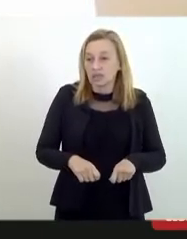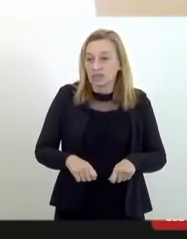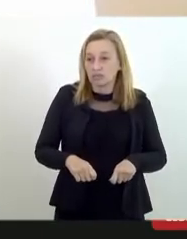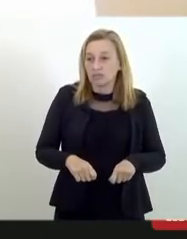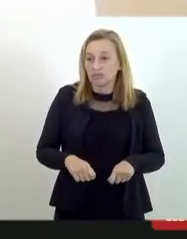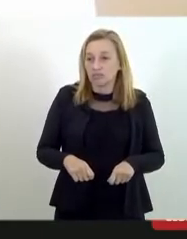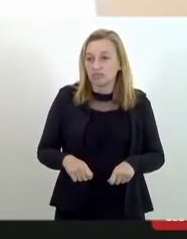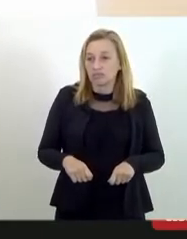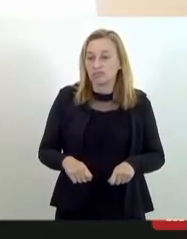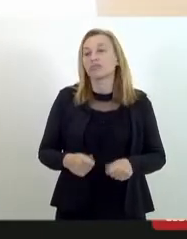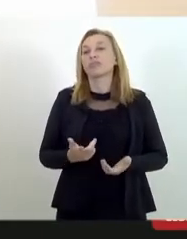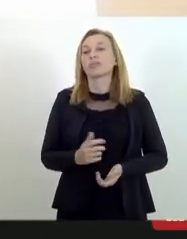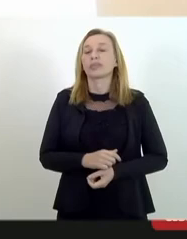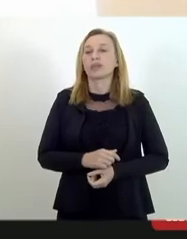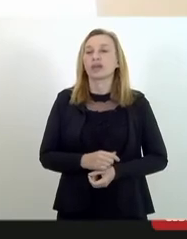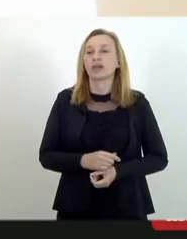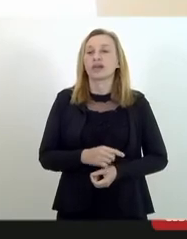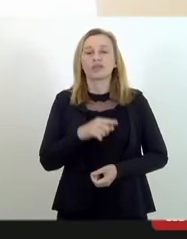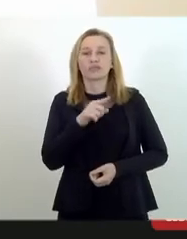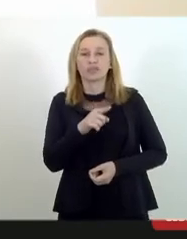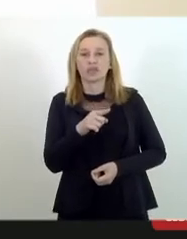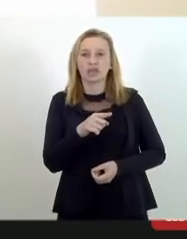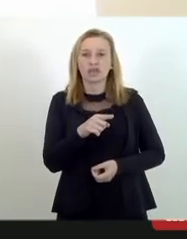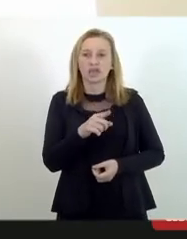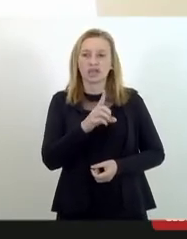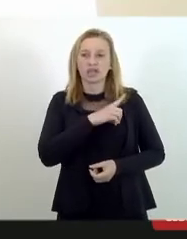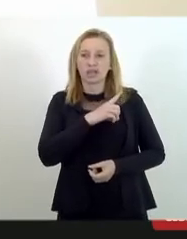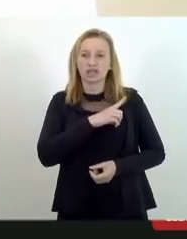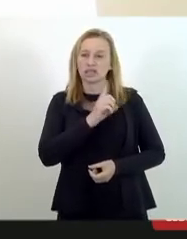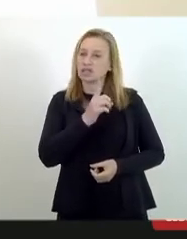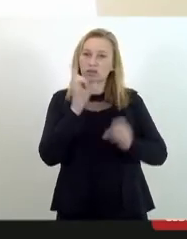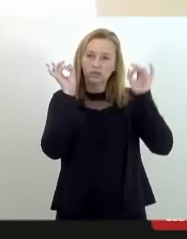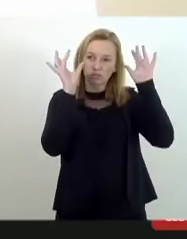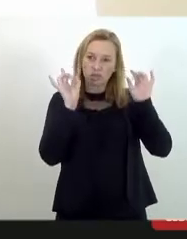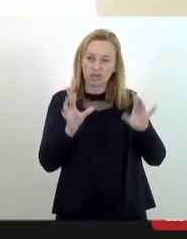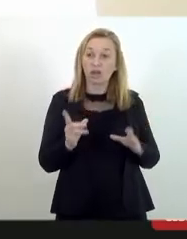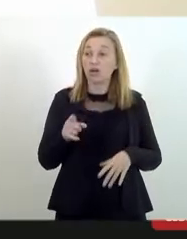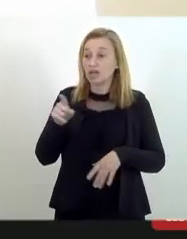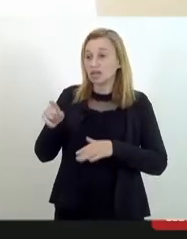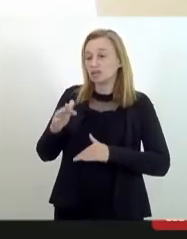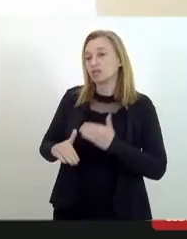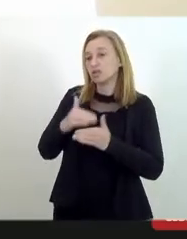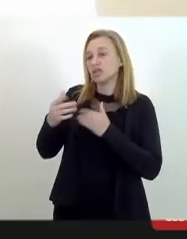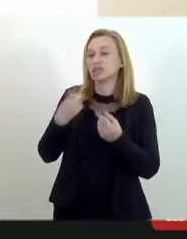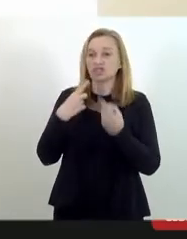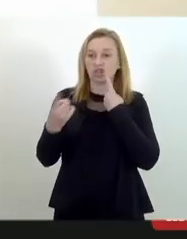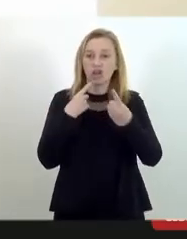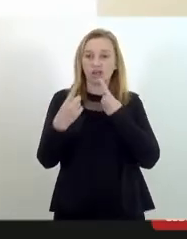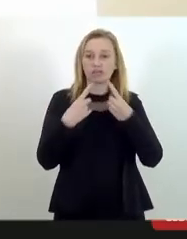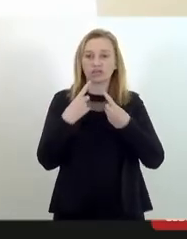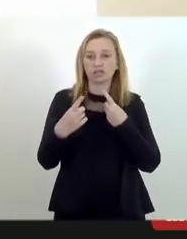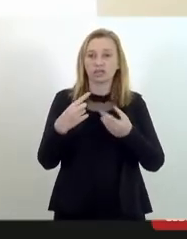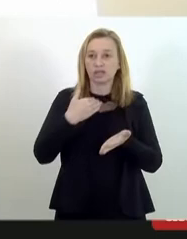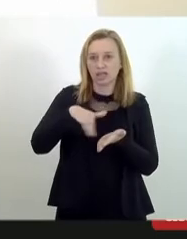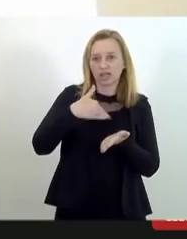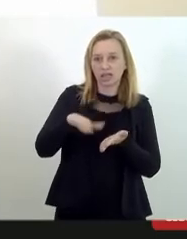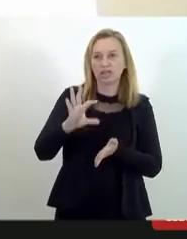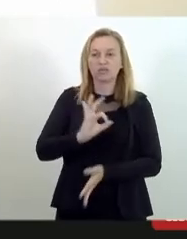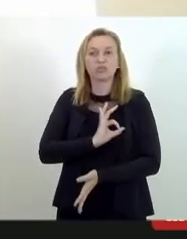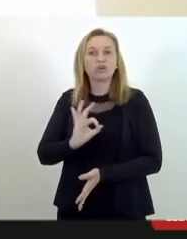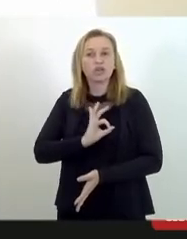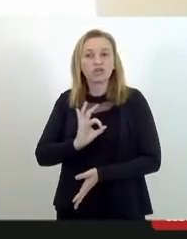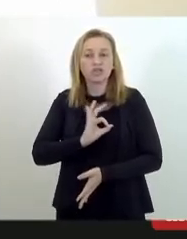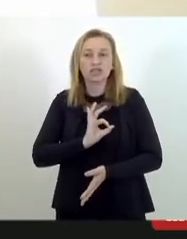distritais comuns, aquelas que não são especializadas. E esse processo no diálogo com a Secretaria de Polícia Civil é fundamental para que haja uma